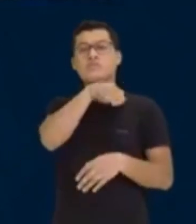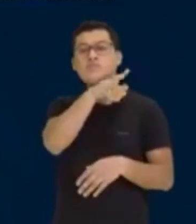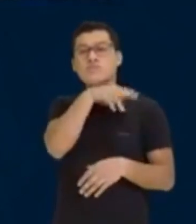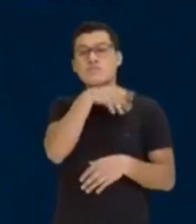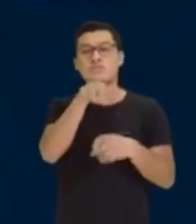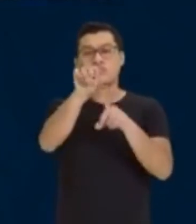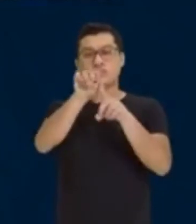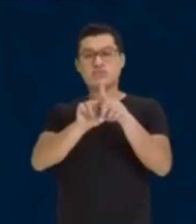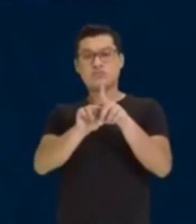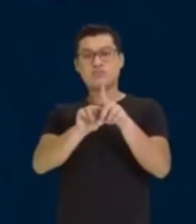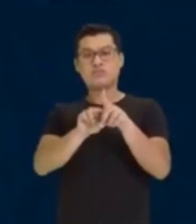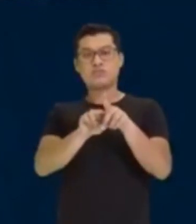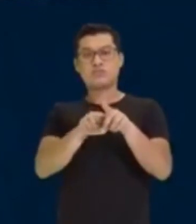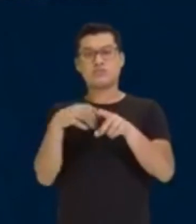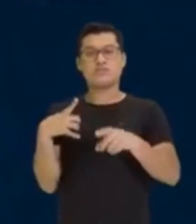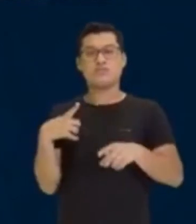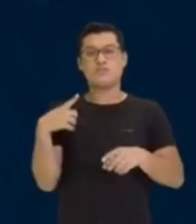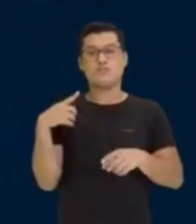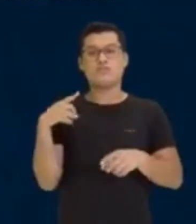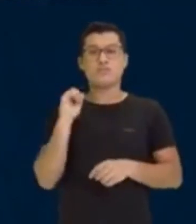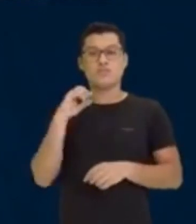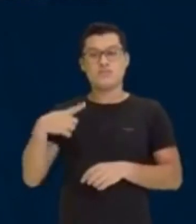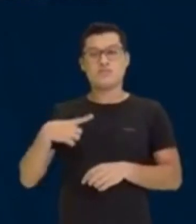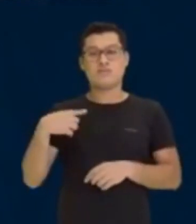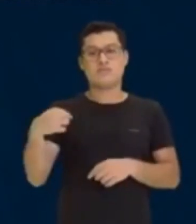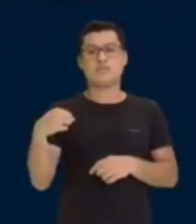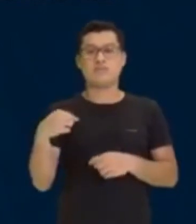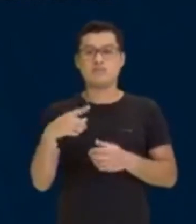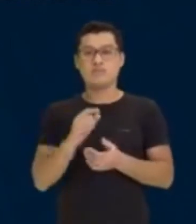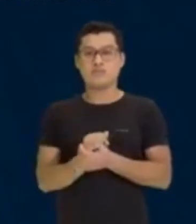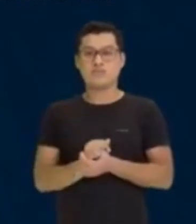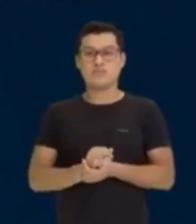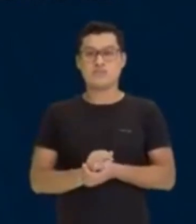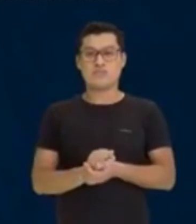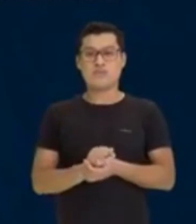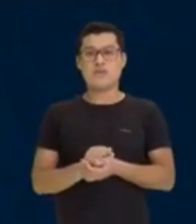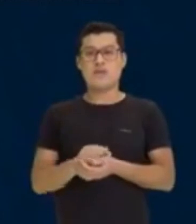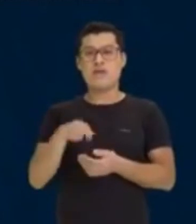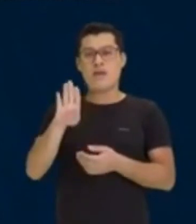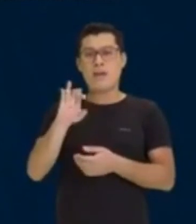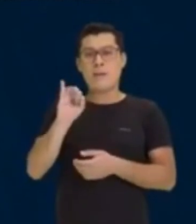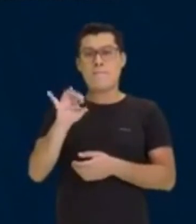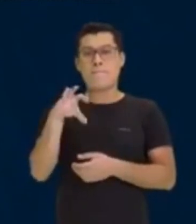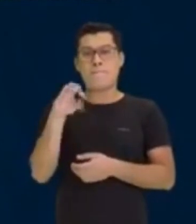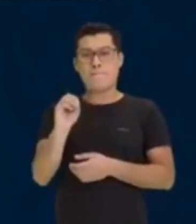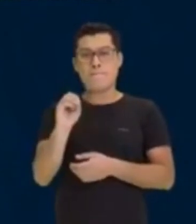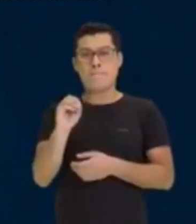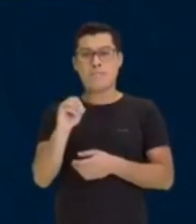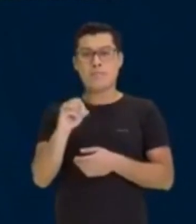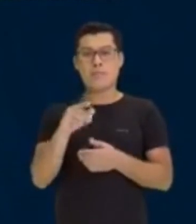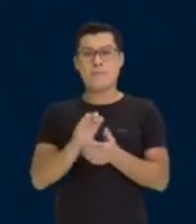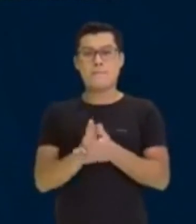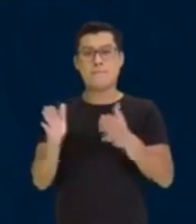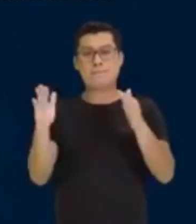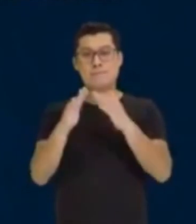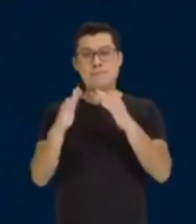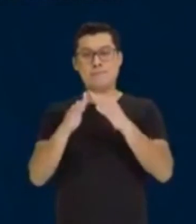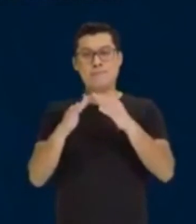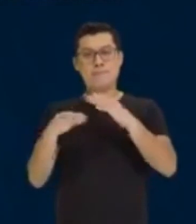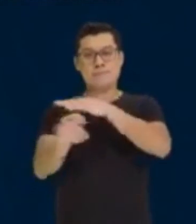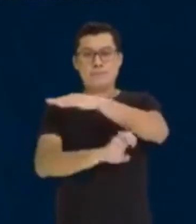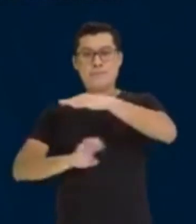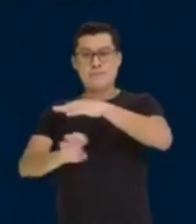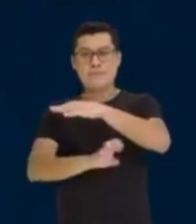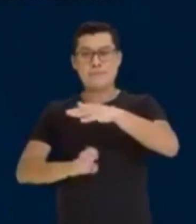esse termo aqui em inglês inaugurou uma biorefinaria próxima a uma fábrica de processamento de carne